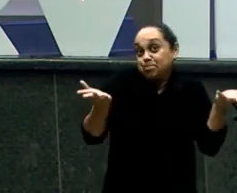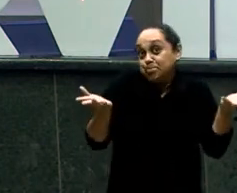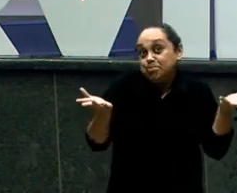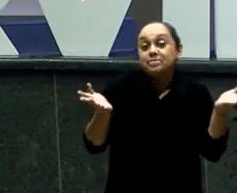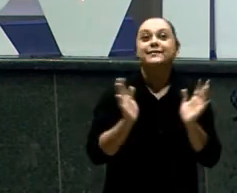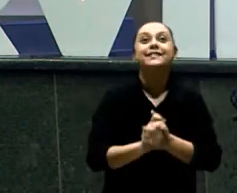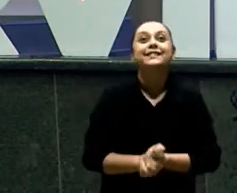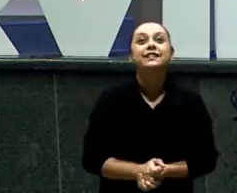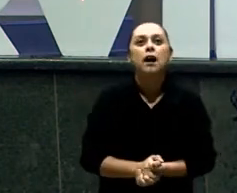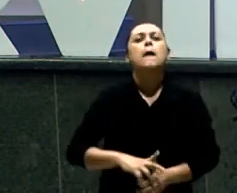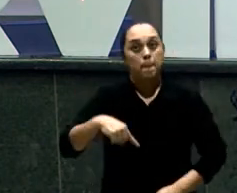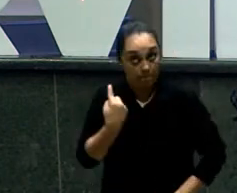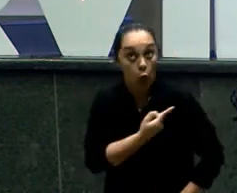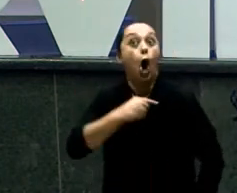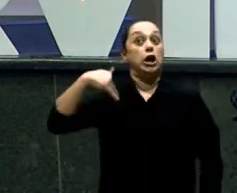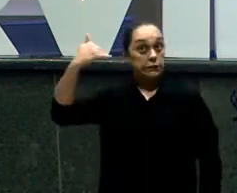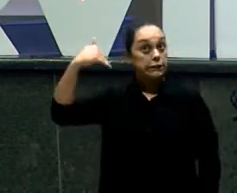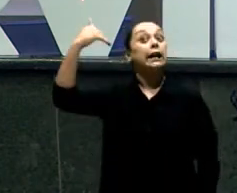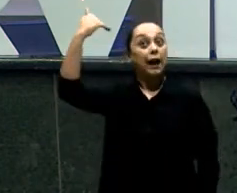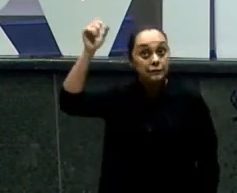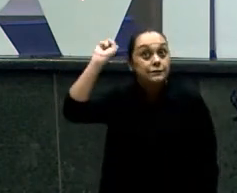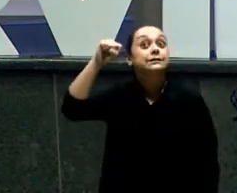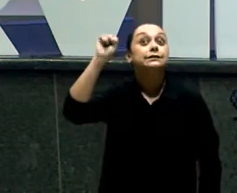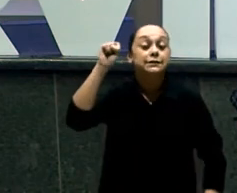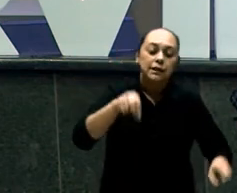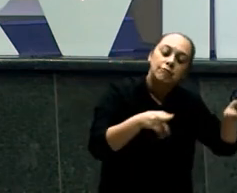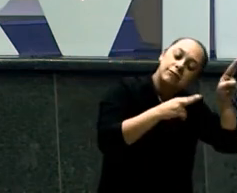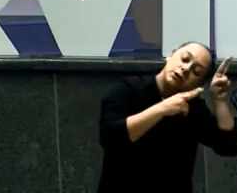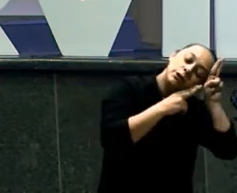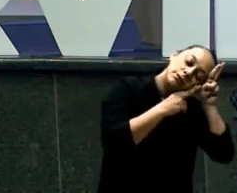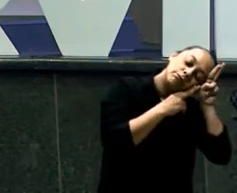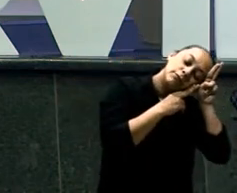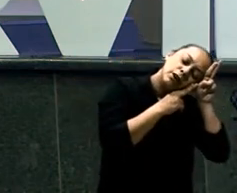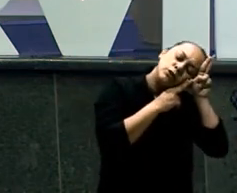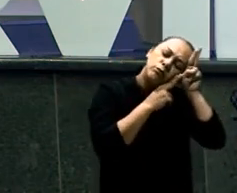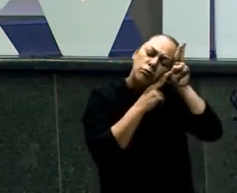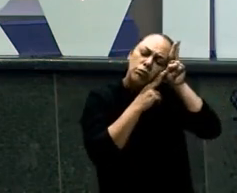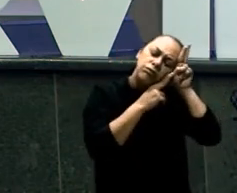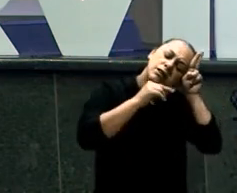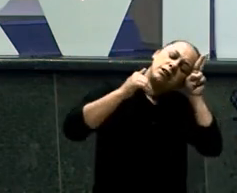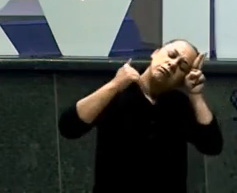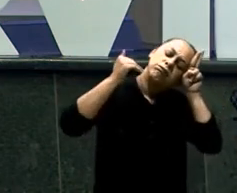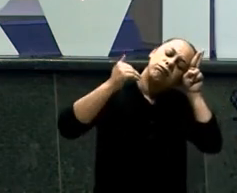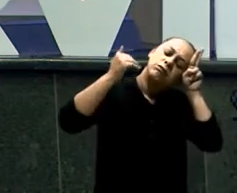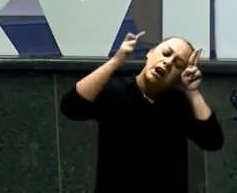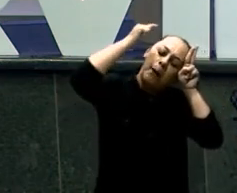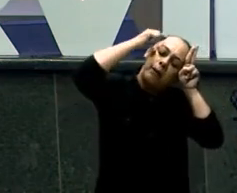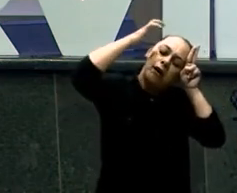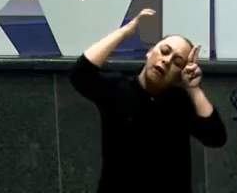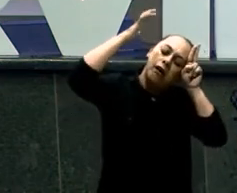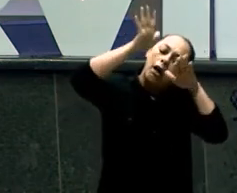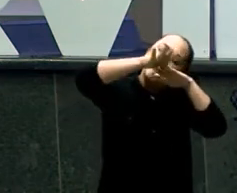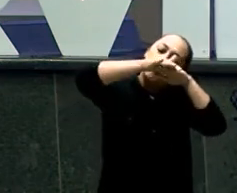A gente cresce dormindo E quem cresce dormindo Não percebe que Não percebe que cresceu É por